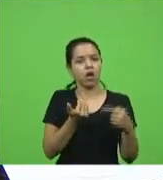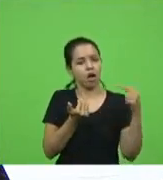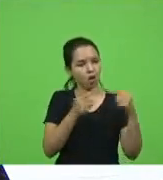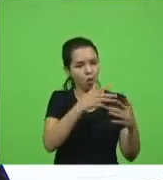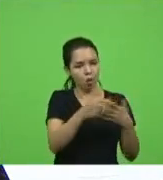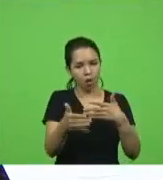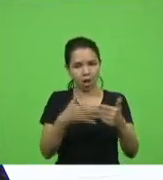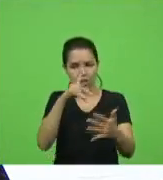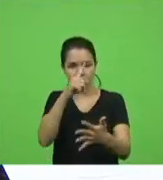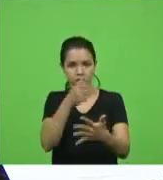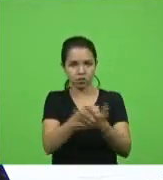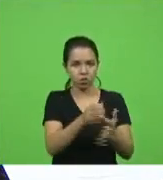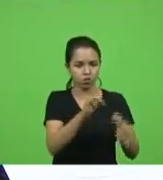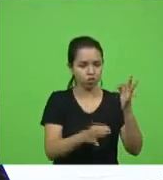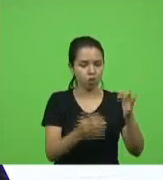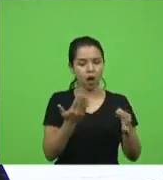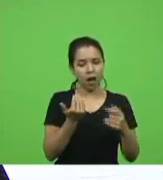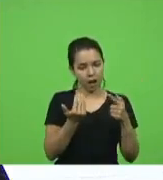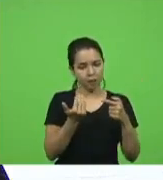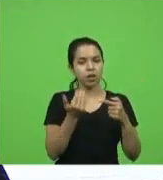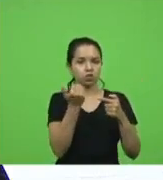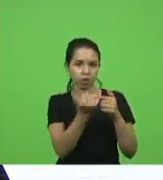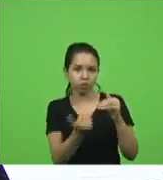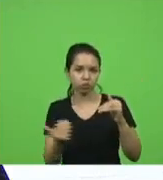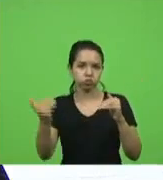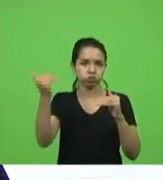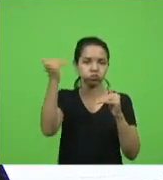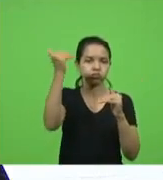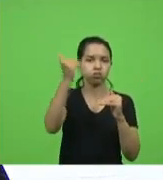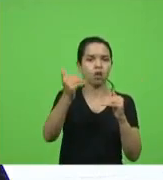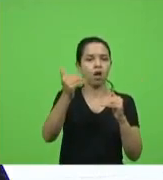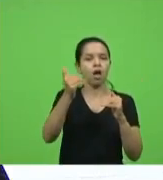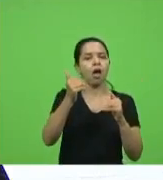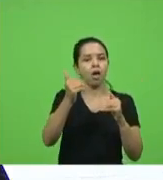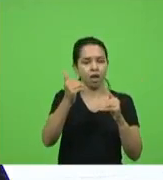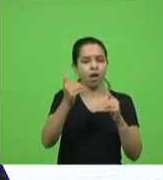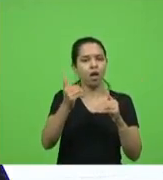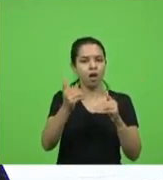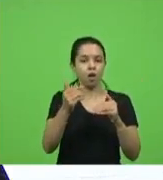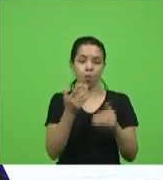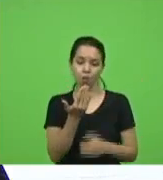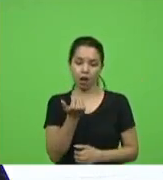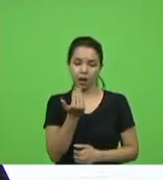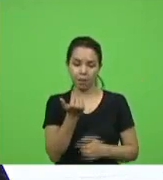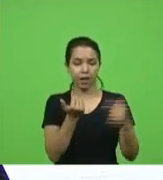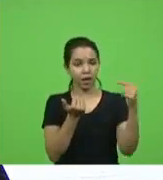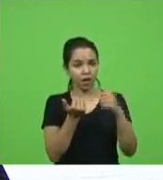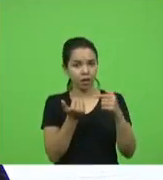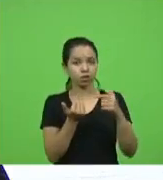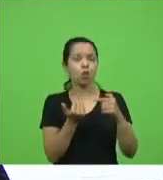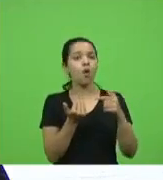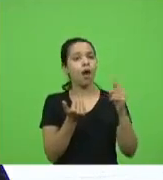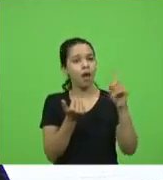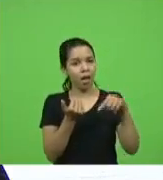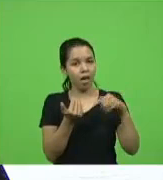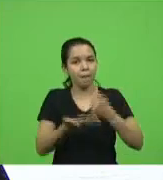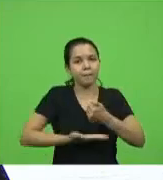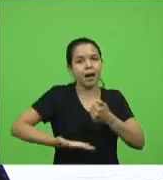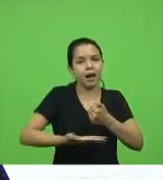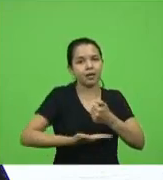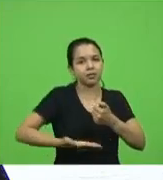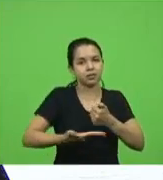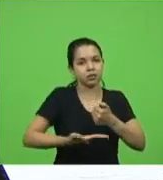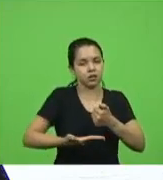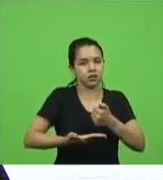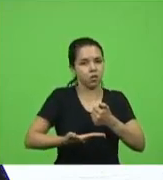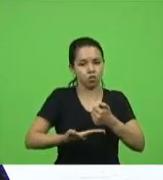a qualquer razão essa é a lógica do poder judiciário o alimento é a base e portanto não se pode destruir